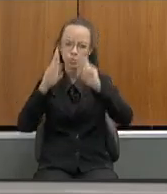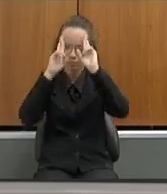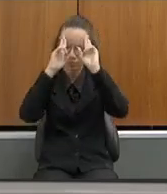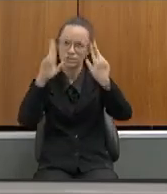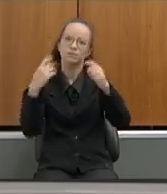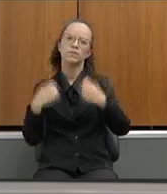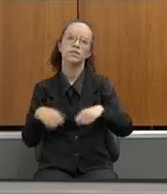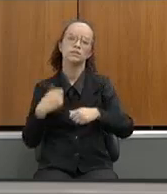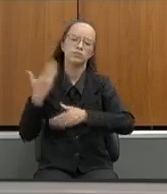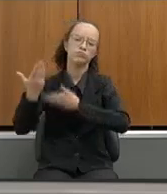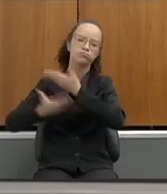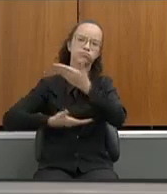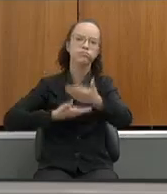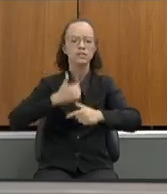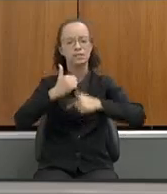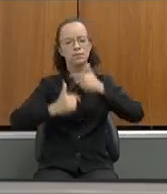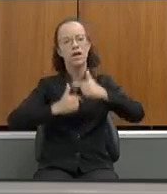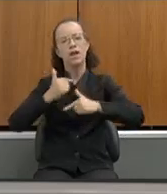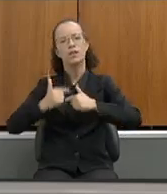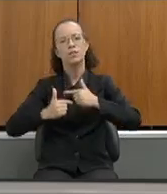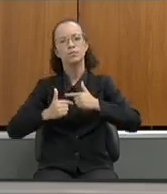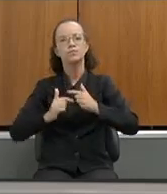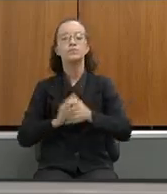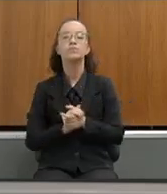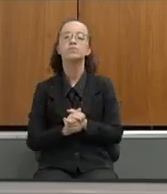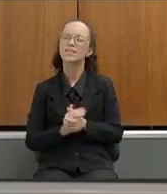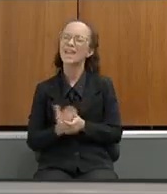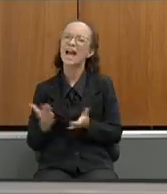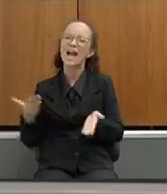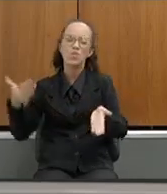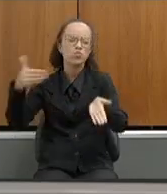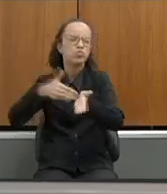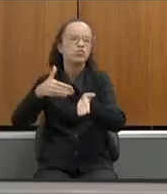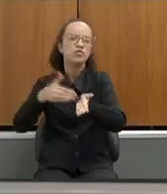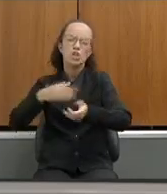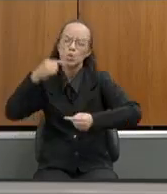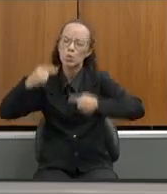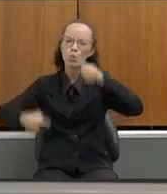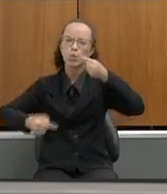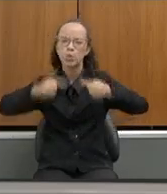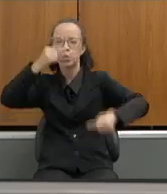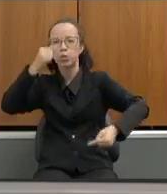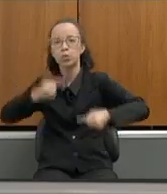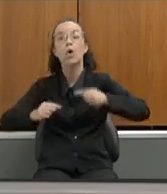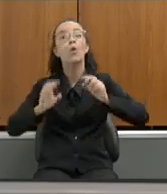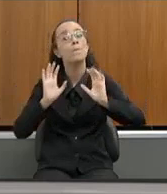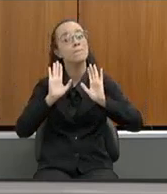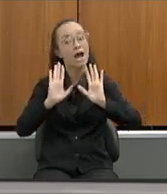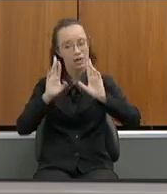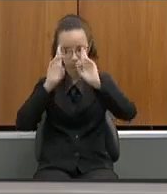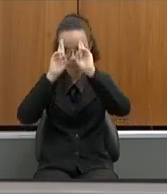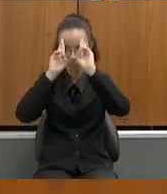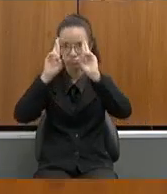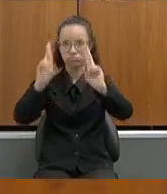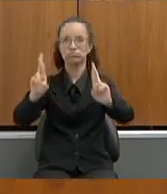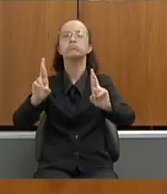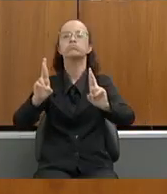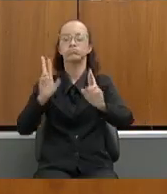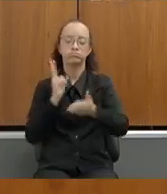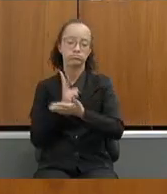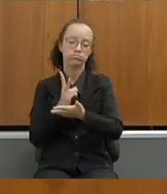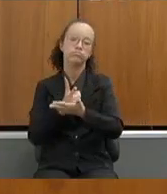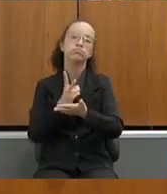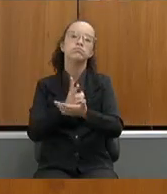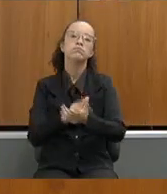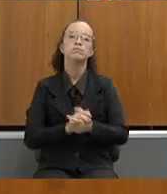e trabalhando e vamos até o fim discutir os assuntos com muito respeito como aqui sempre é conduzido por essa casa